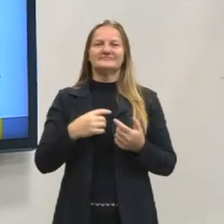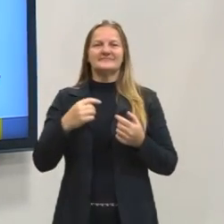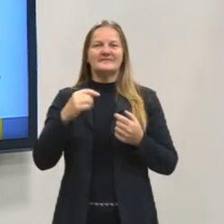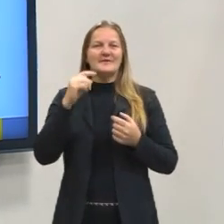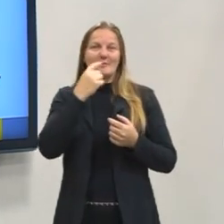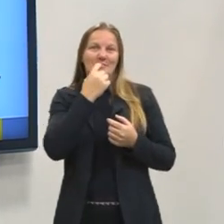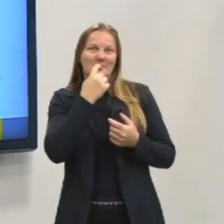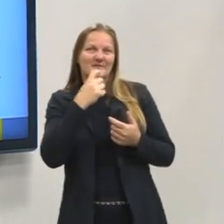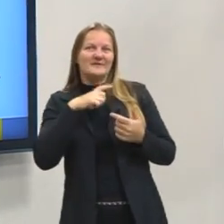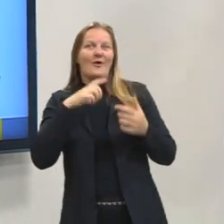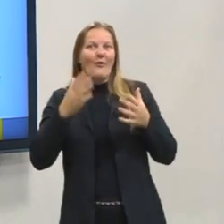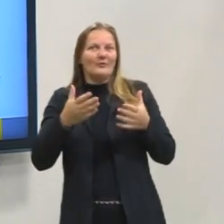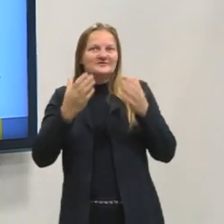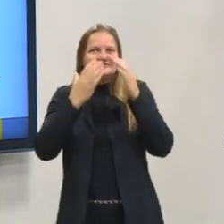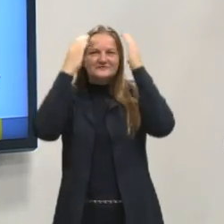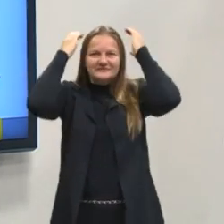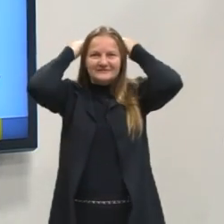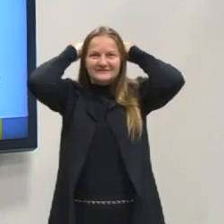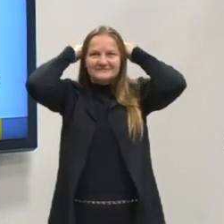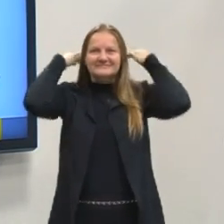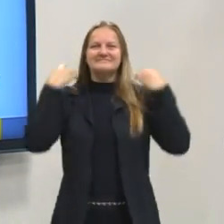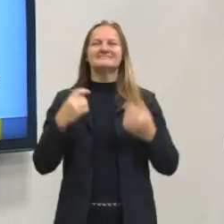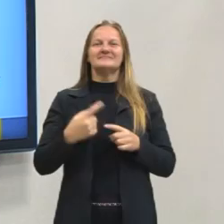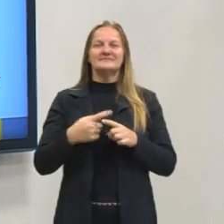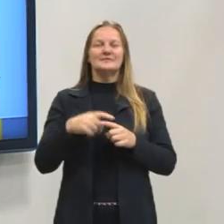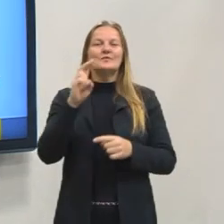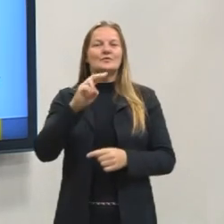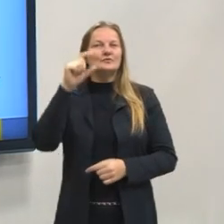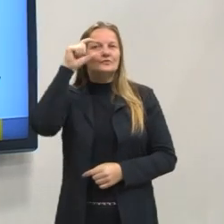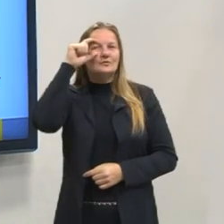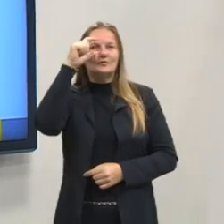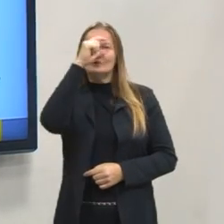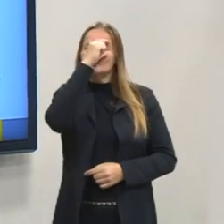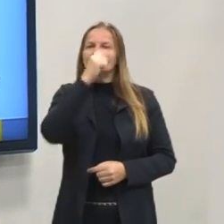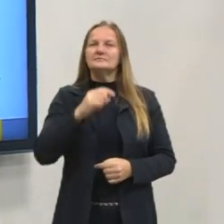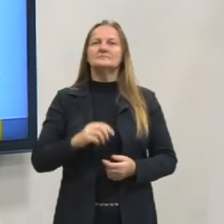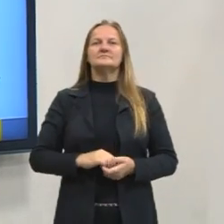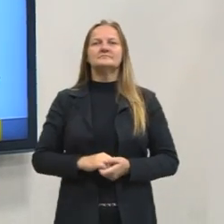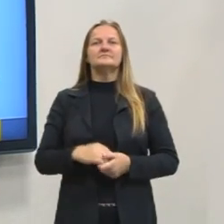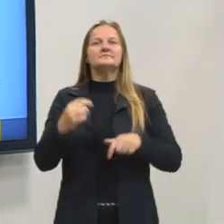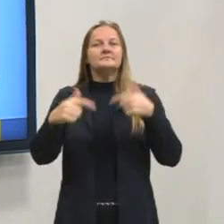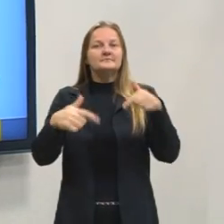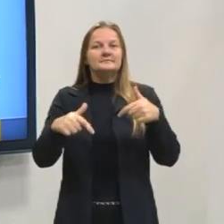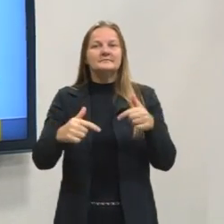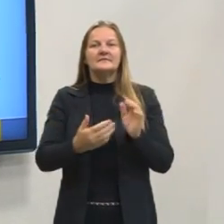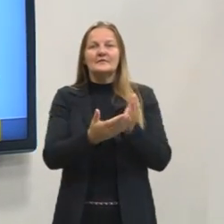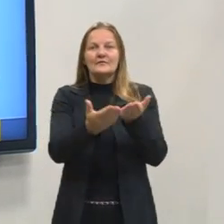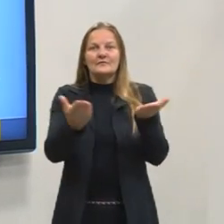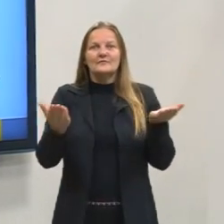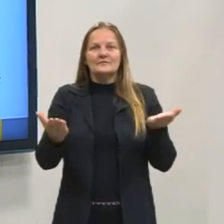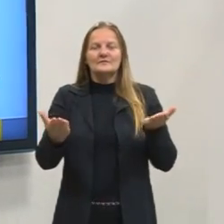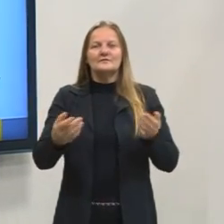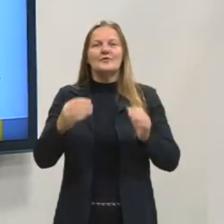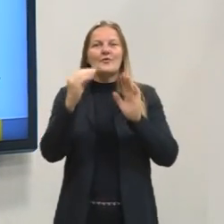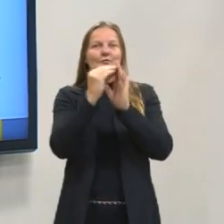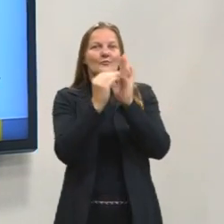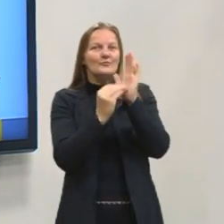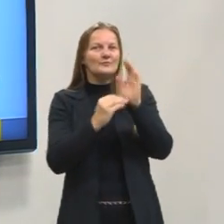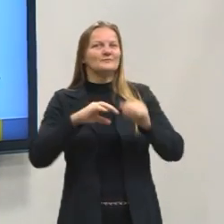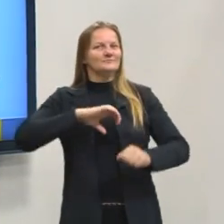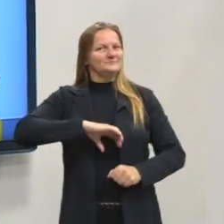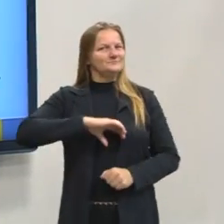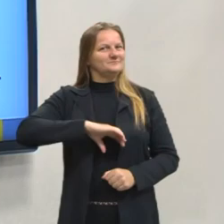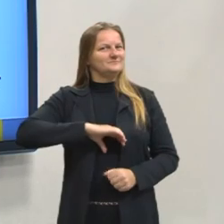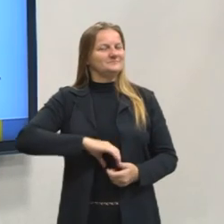estão presos no alto da cabeça e uso óculos. Estou aqui para trabalhar com vocês, então, esse componente maravilhoso que é a língua